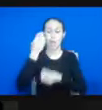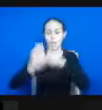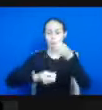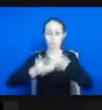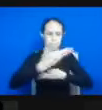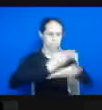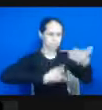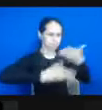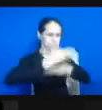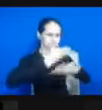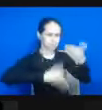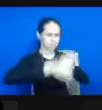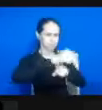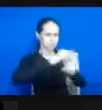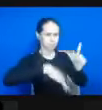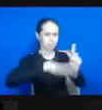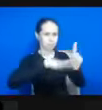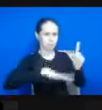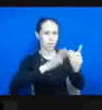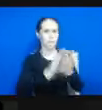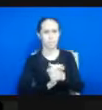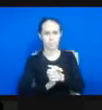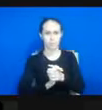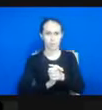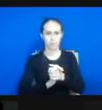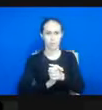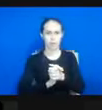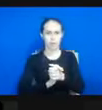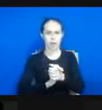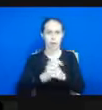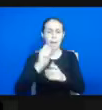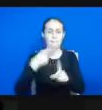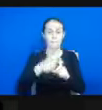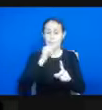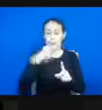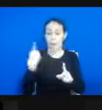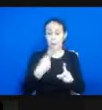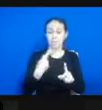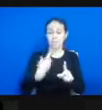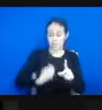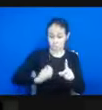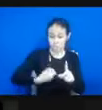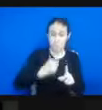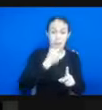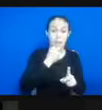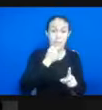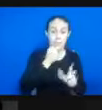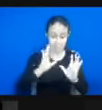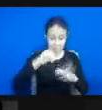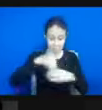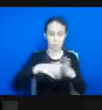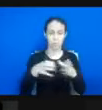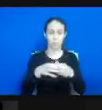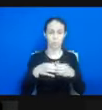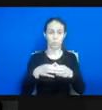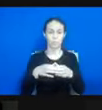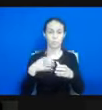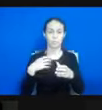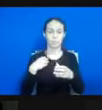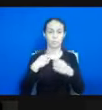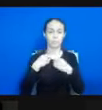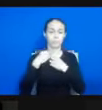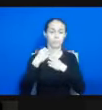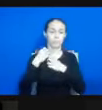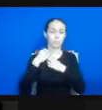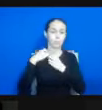civilizatório africano e diaspórico. Então, nós existimos em coletivo. Então, nós nos organizamos em